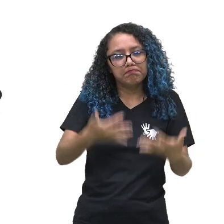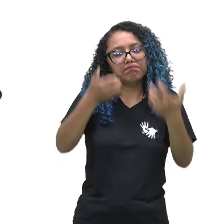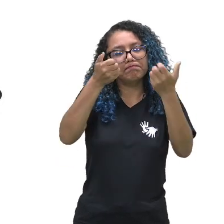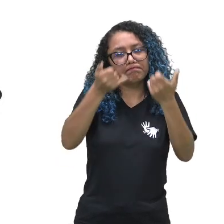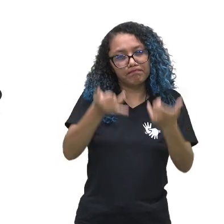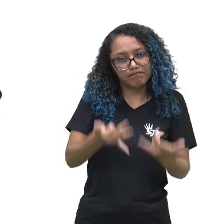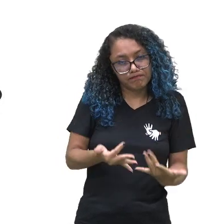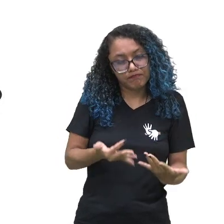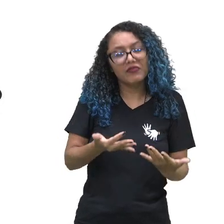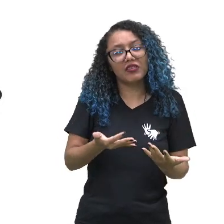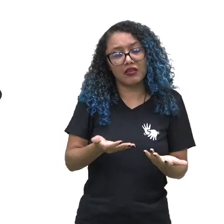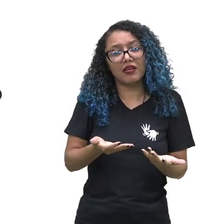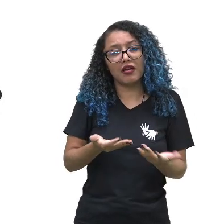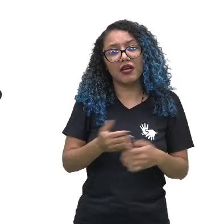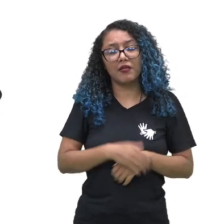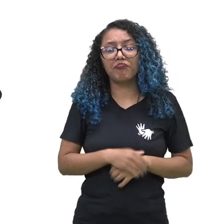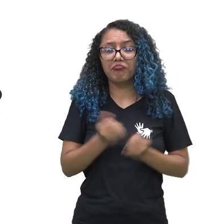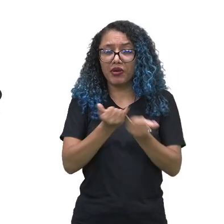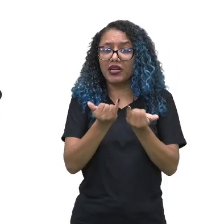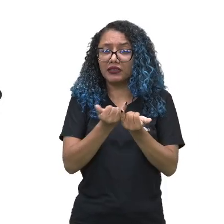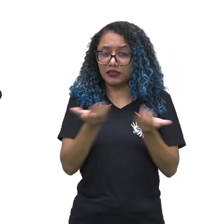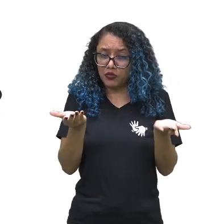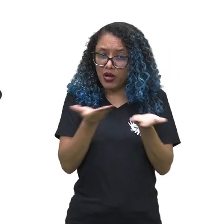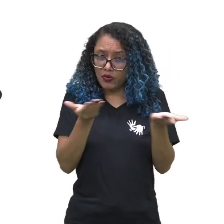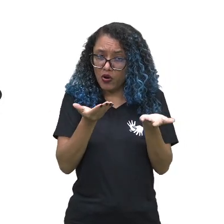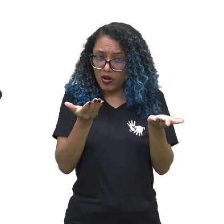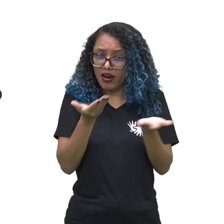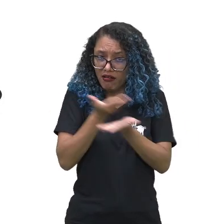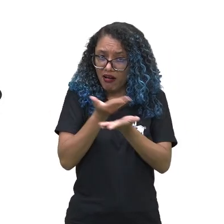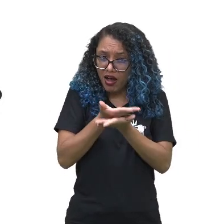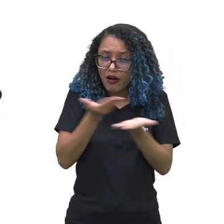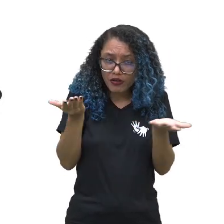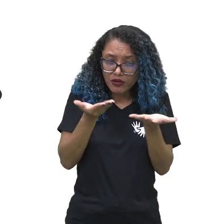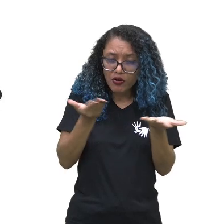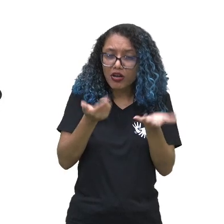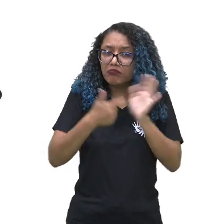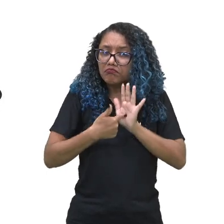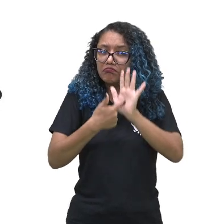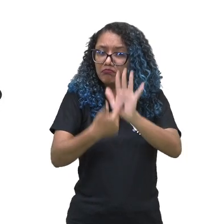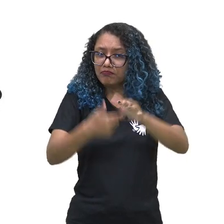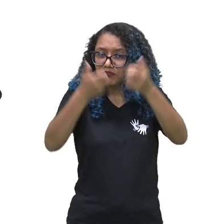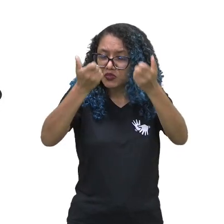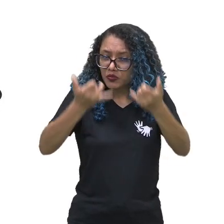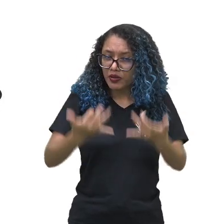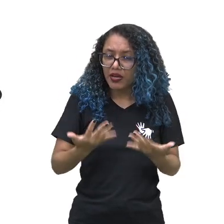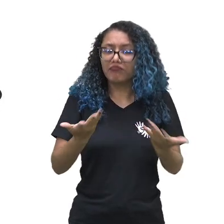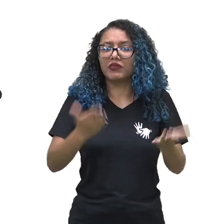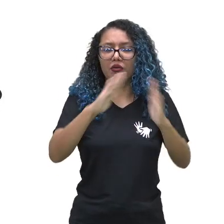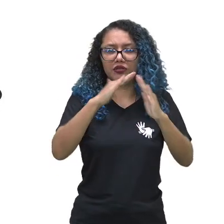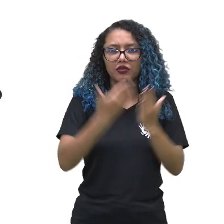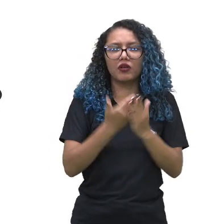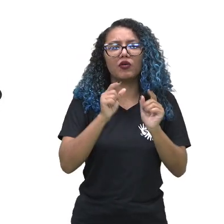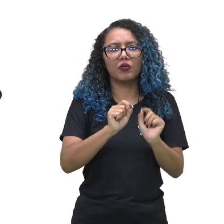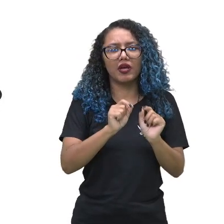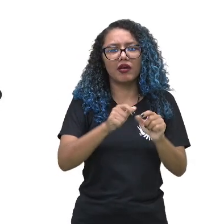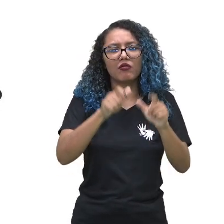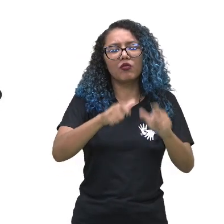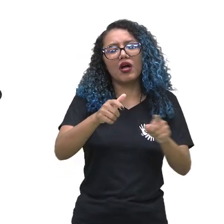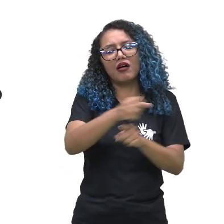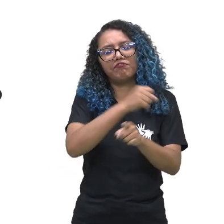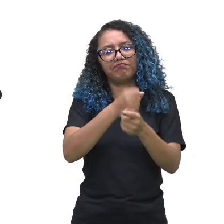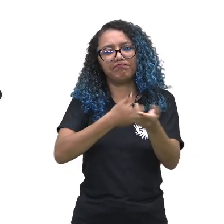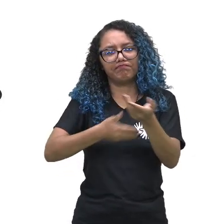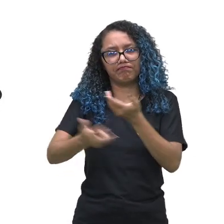nós estamos tentando fazer aqui com vocês. A escola é um espaço sociocultural